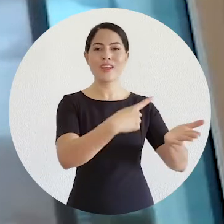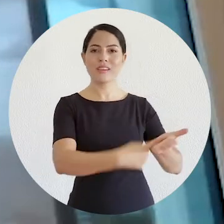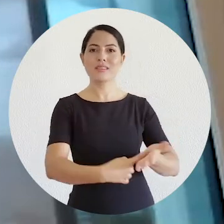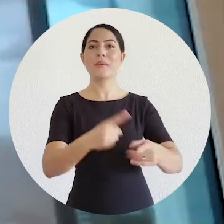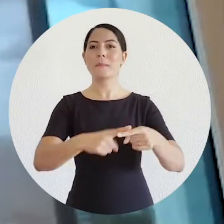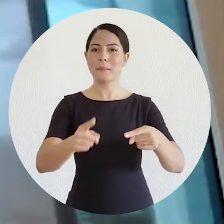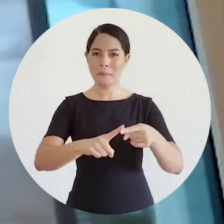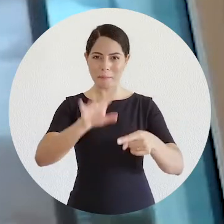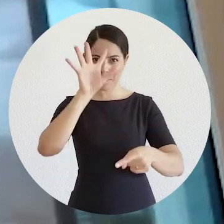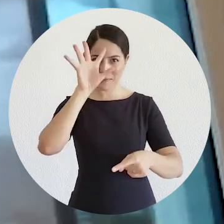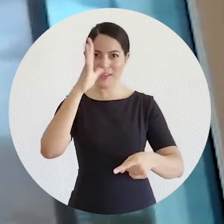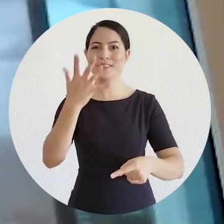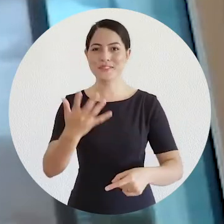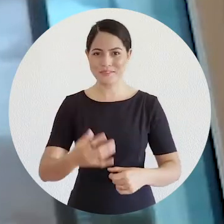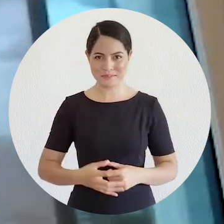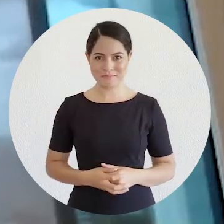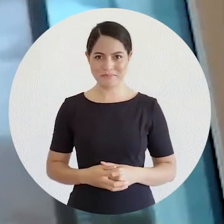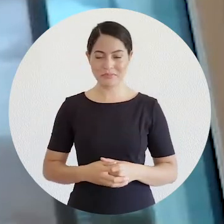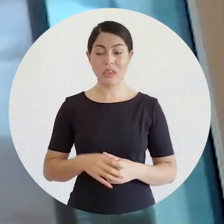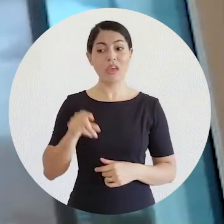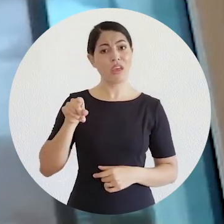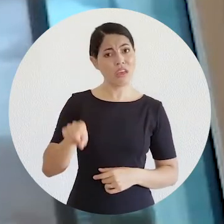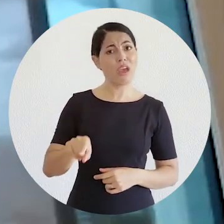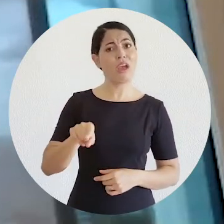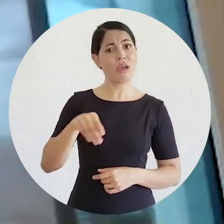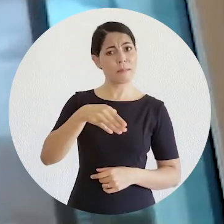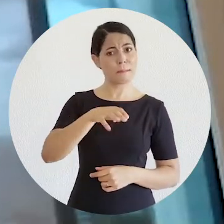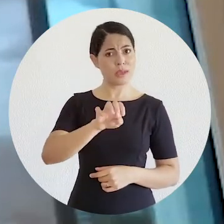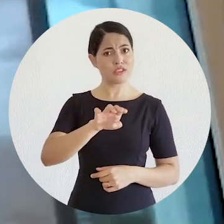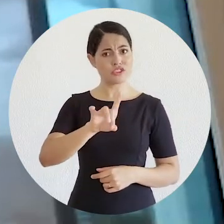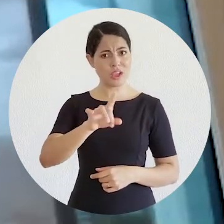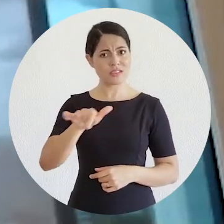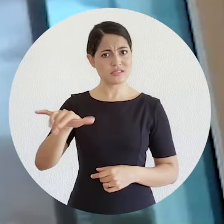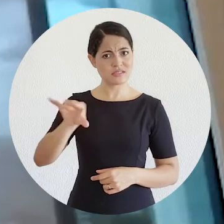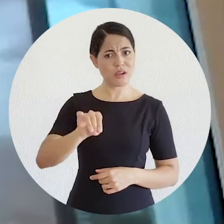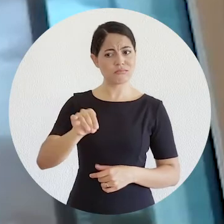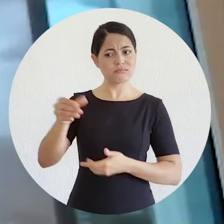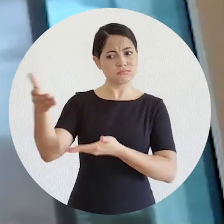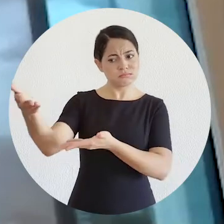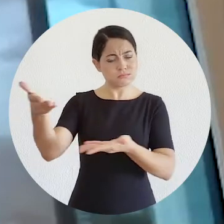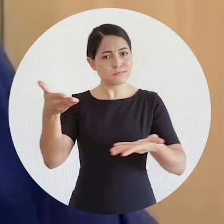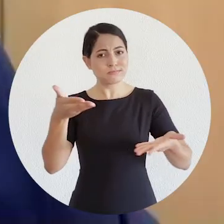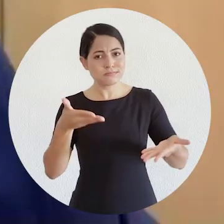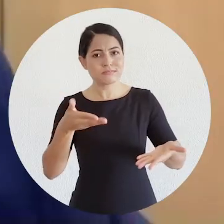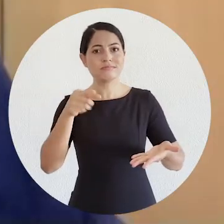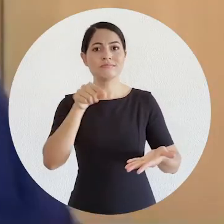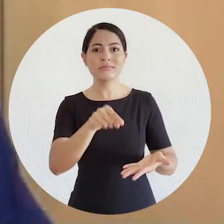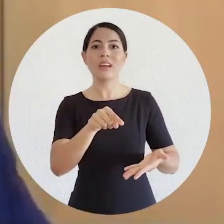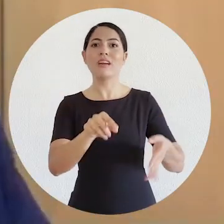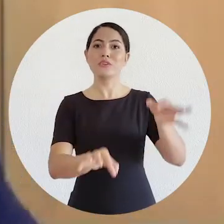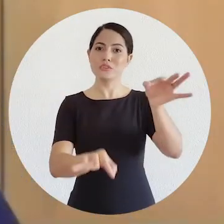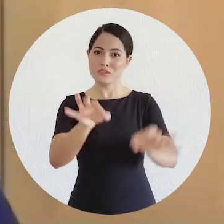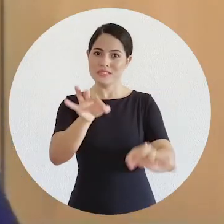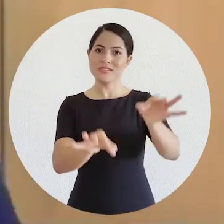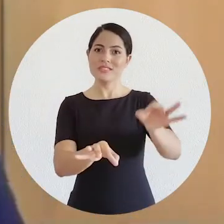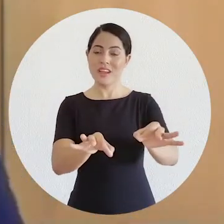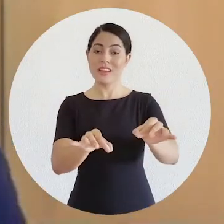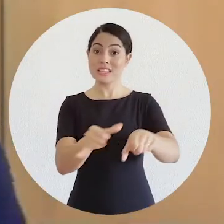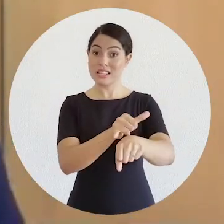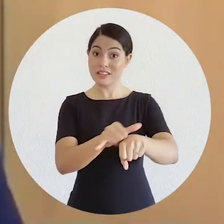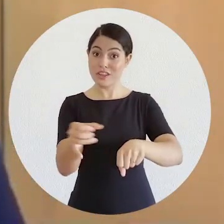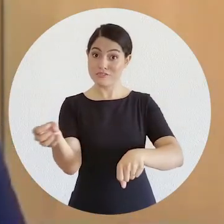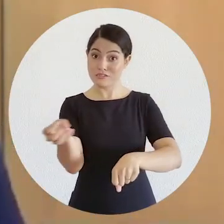-vinda, dentro dos limites em que o judiciário se tornou longo e custoso.